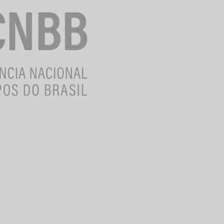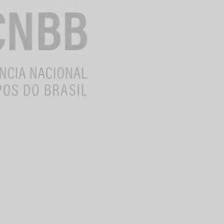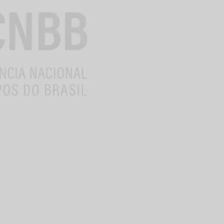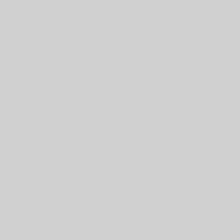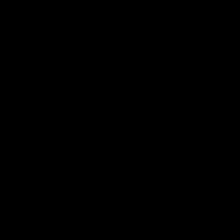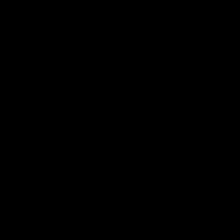OUTA